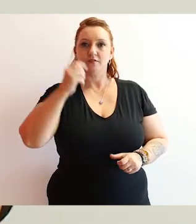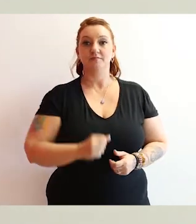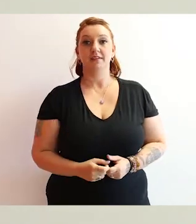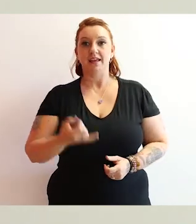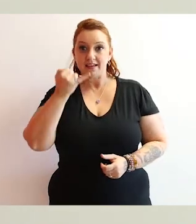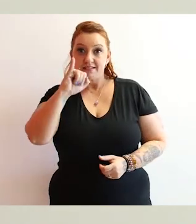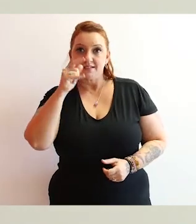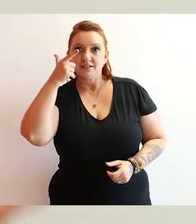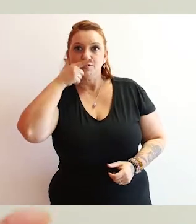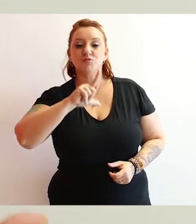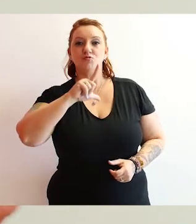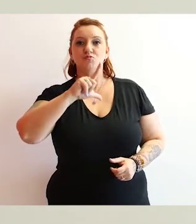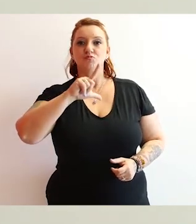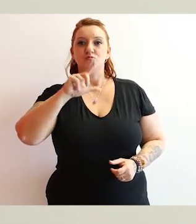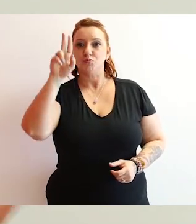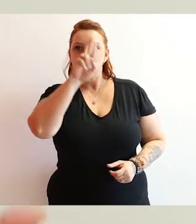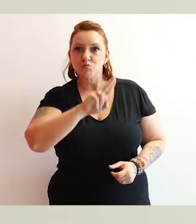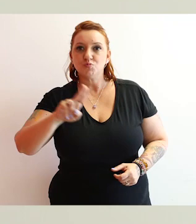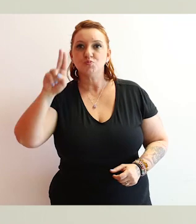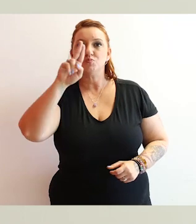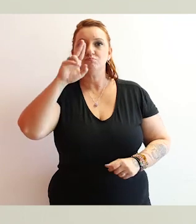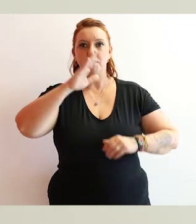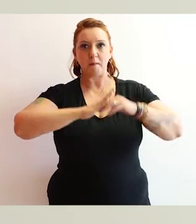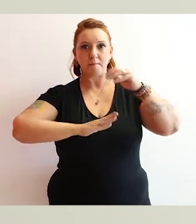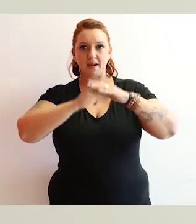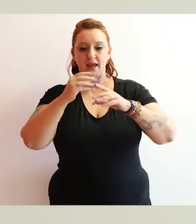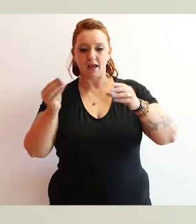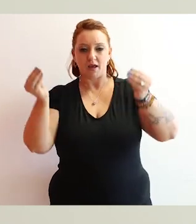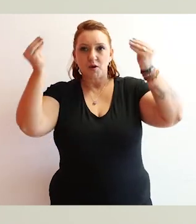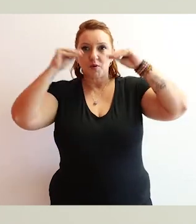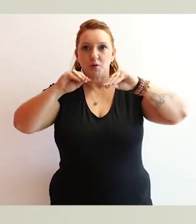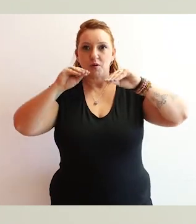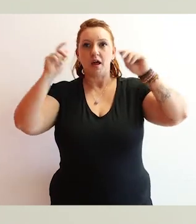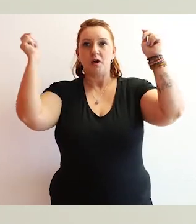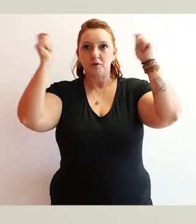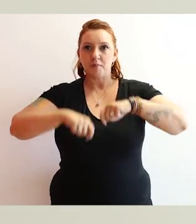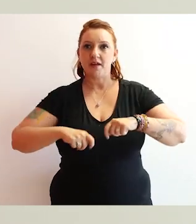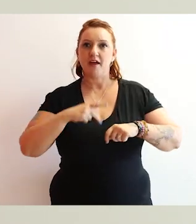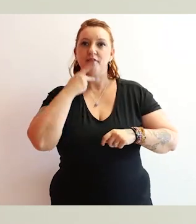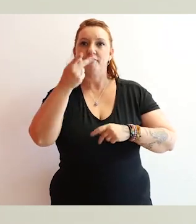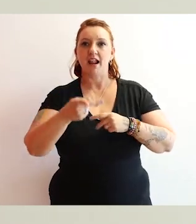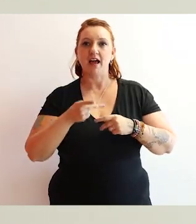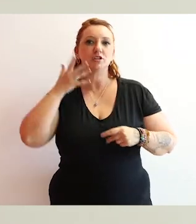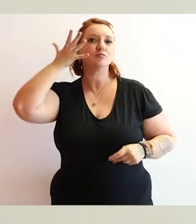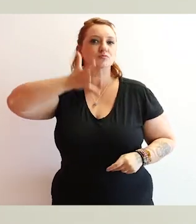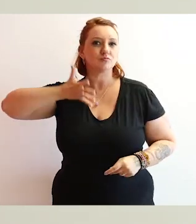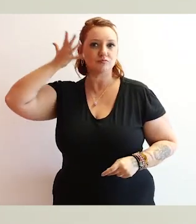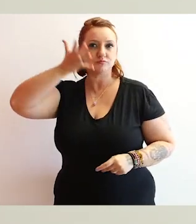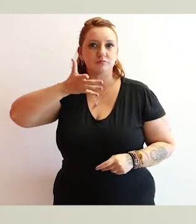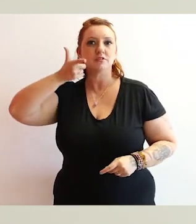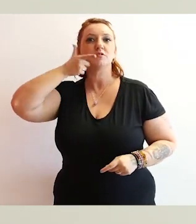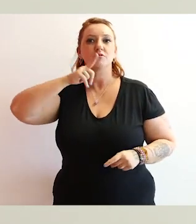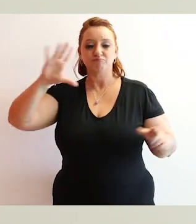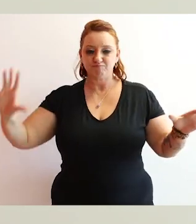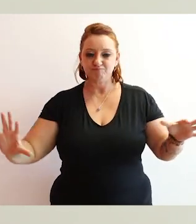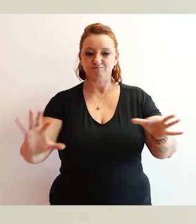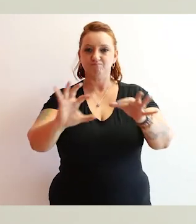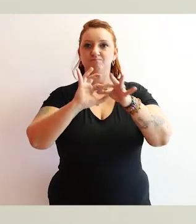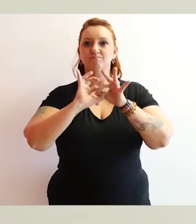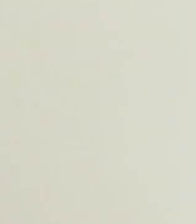isso na sua competência de falar, na sua oratória, você consegue ter um engajamento muito maior, um gancho, uma aderência muito maior de quem discuta.